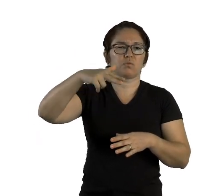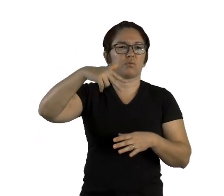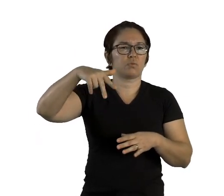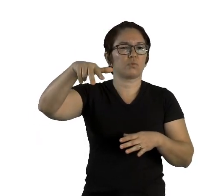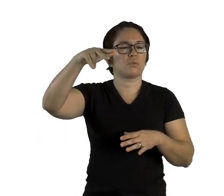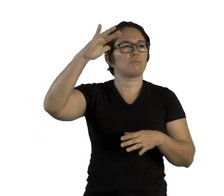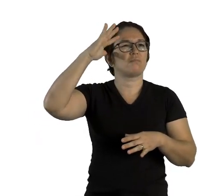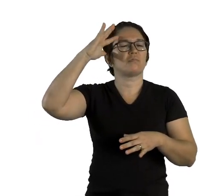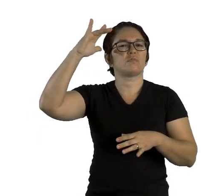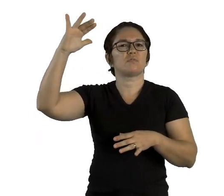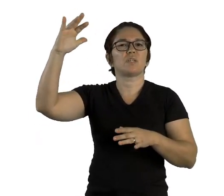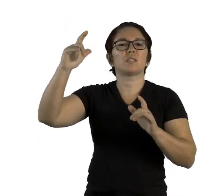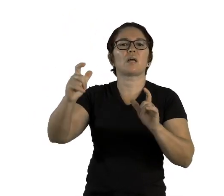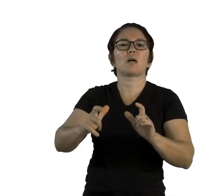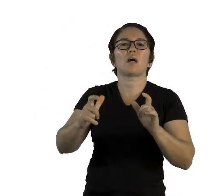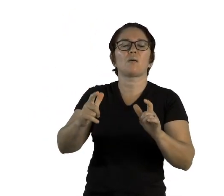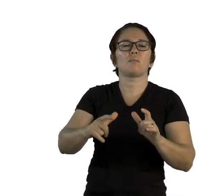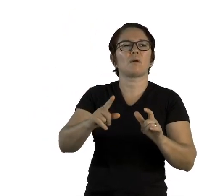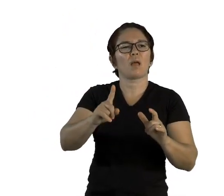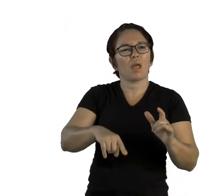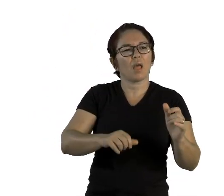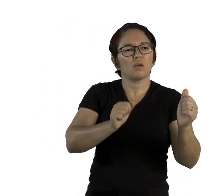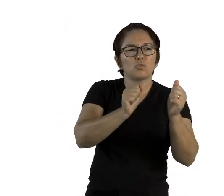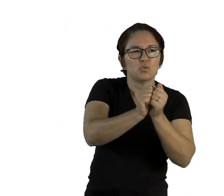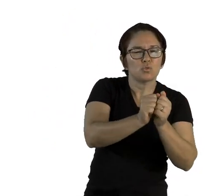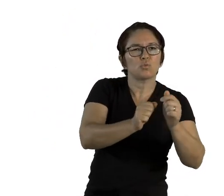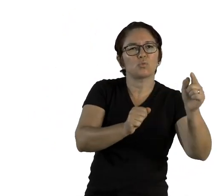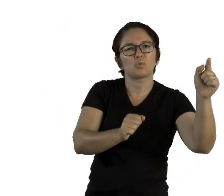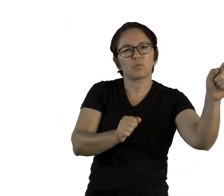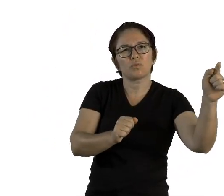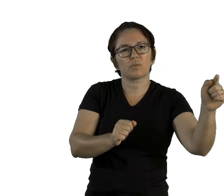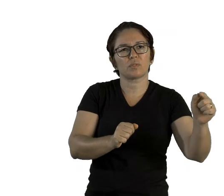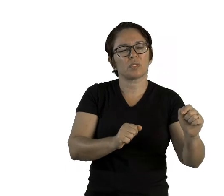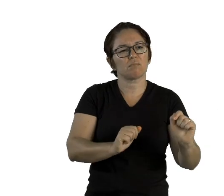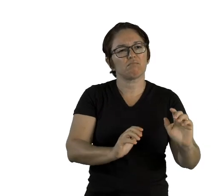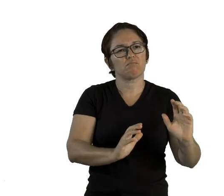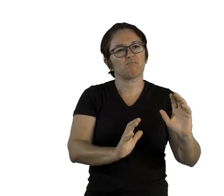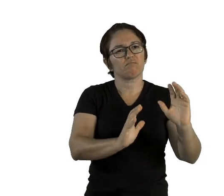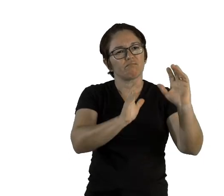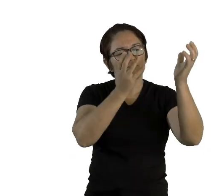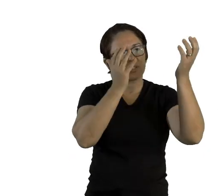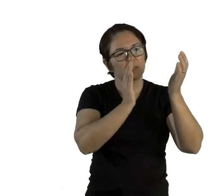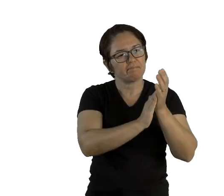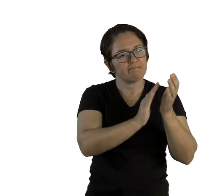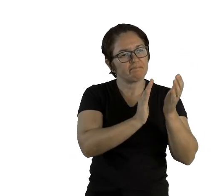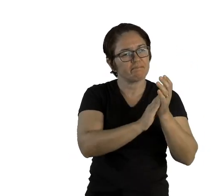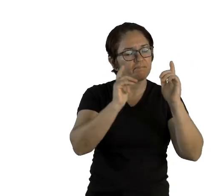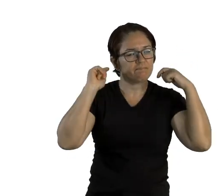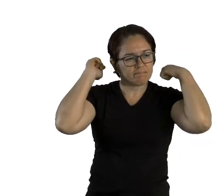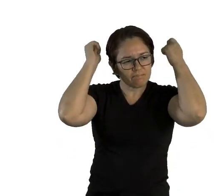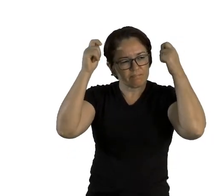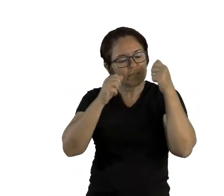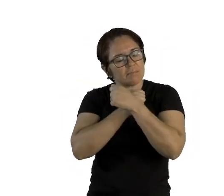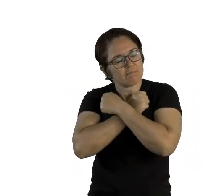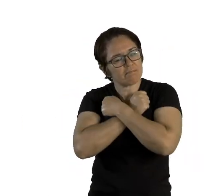pensamento está aí com você, Cachinhos. Feliz aniversário. Um abraço da Chapeuzinho.